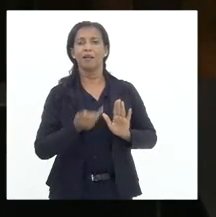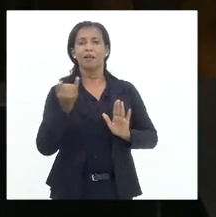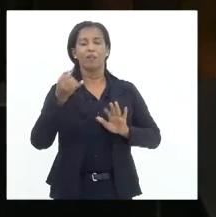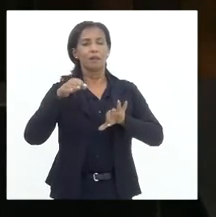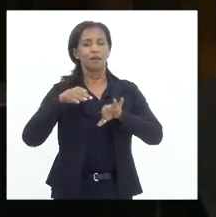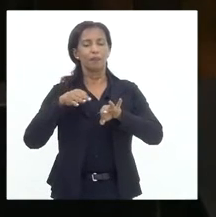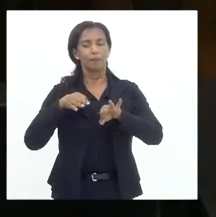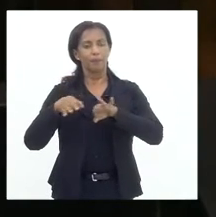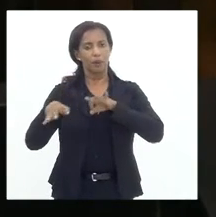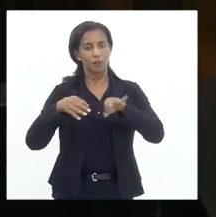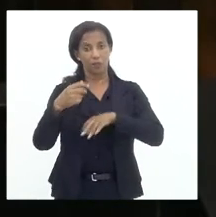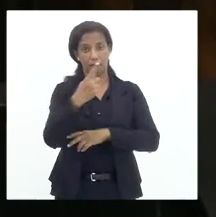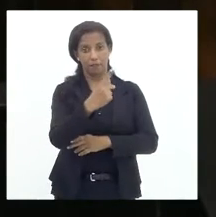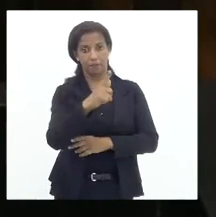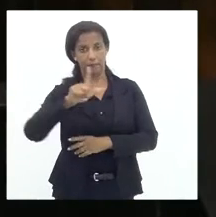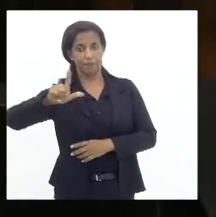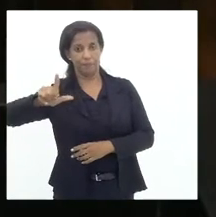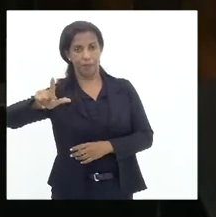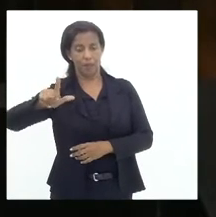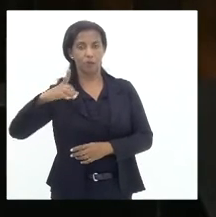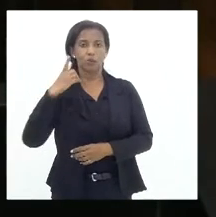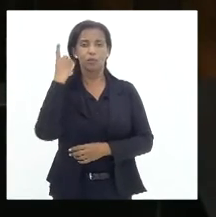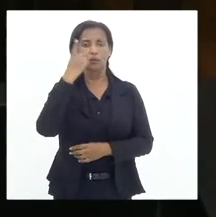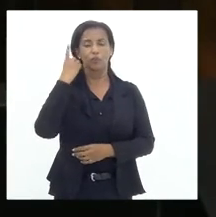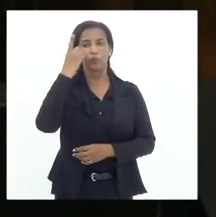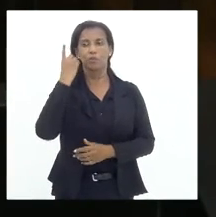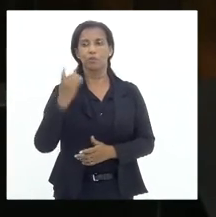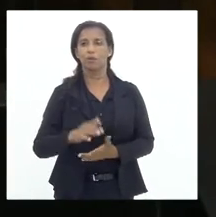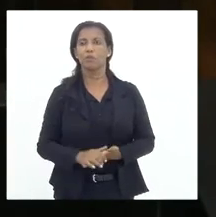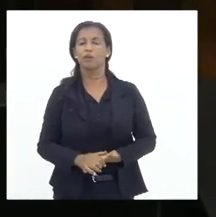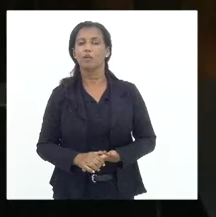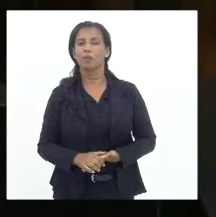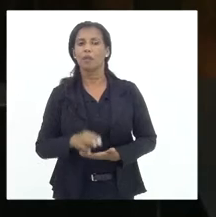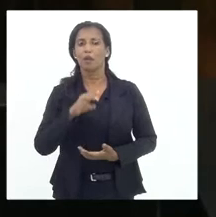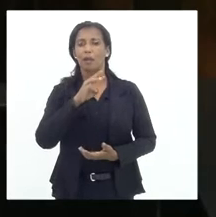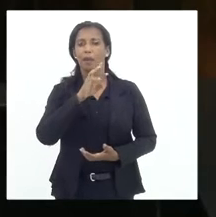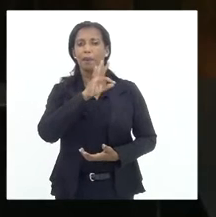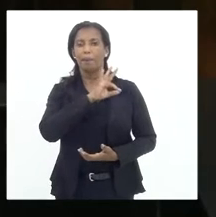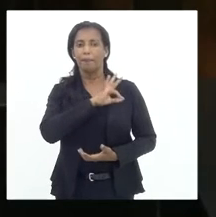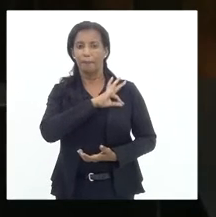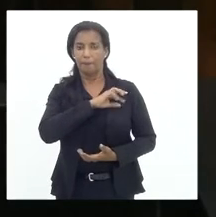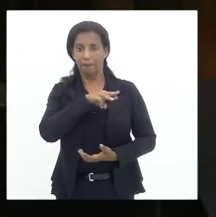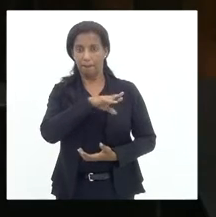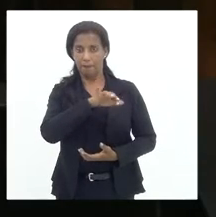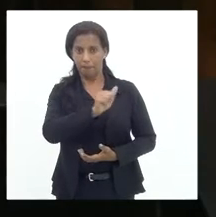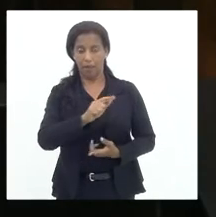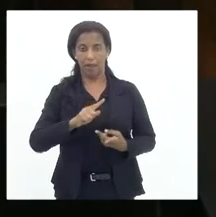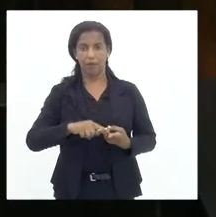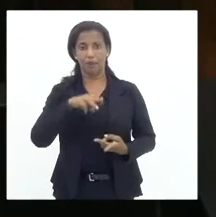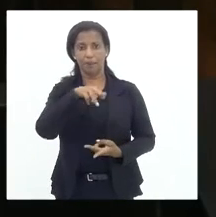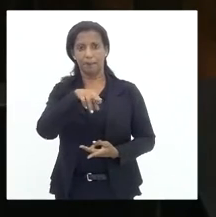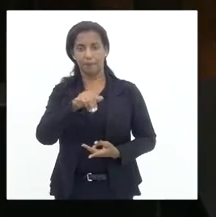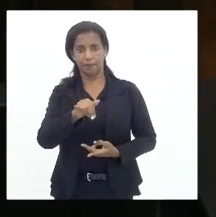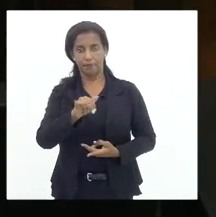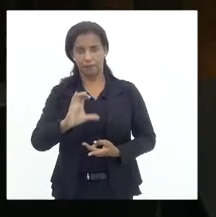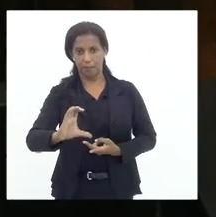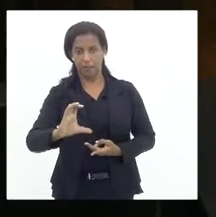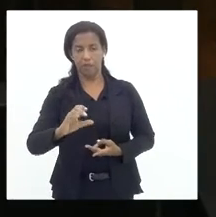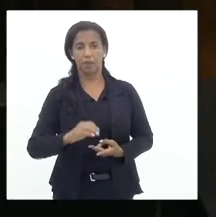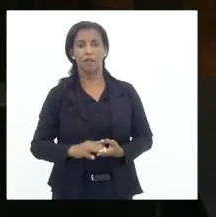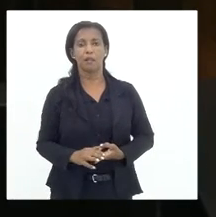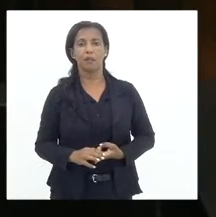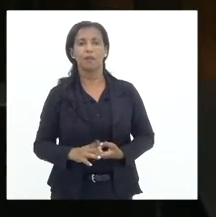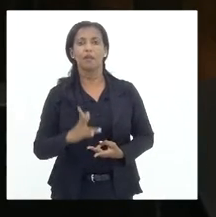projeto dos deputados, da deputada Marta Rocha, do deputado Carlos Mink, que diz